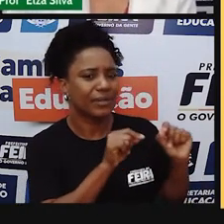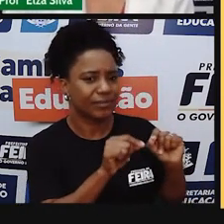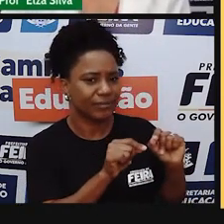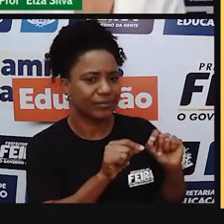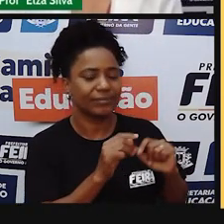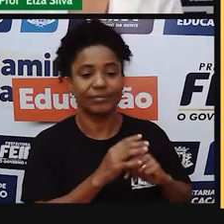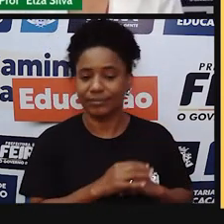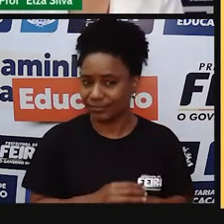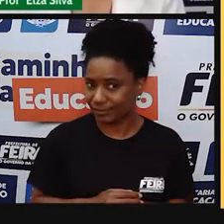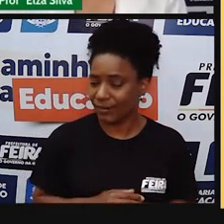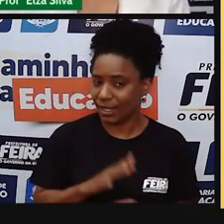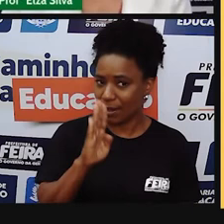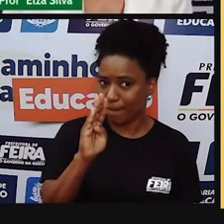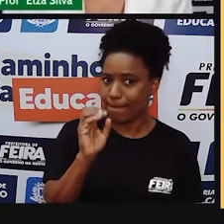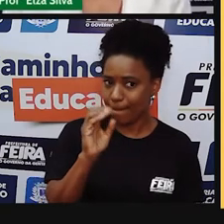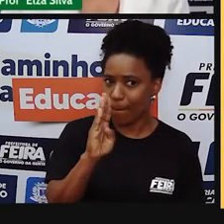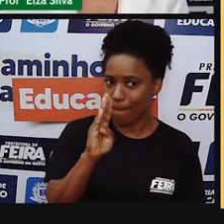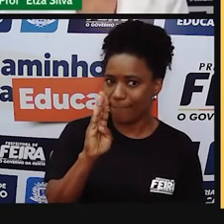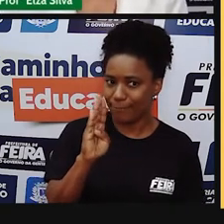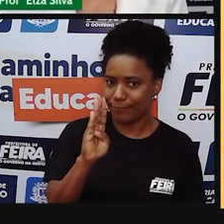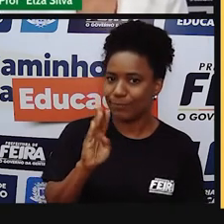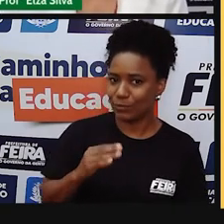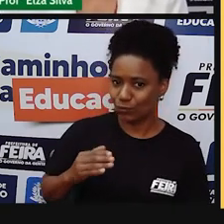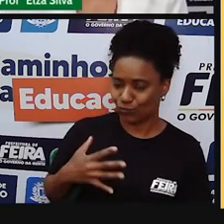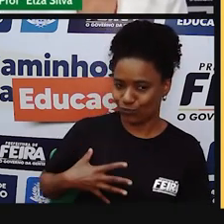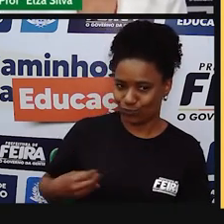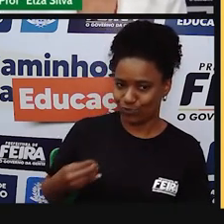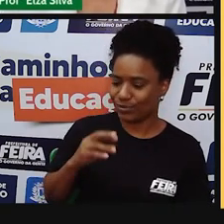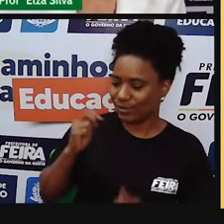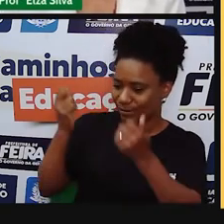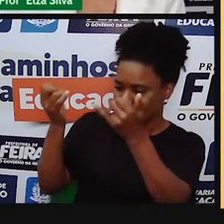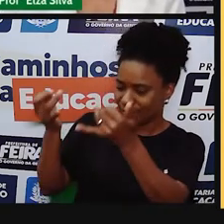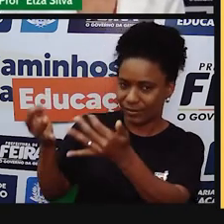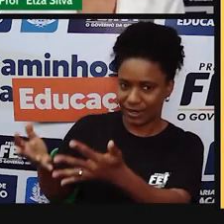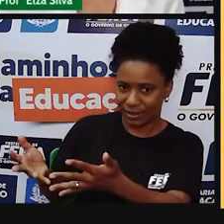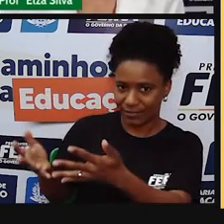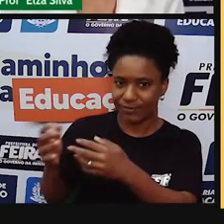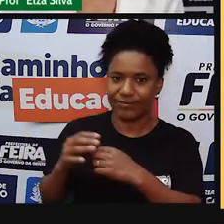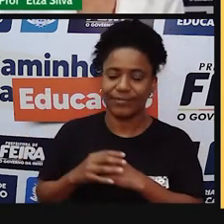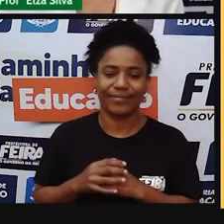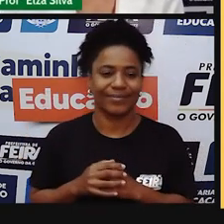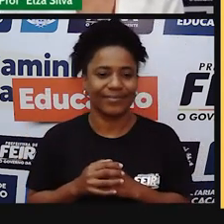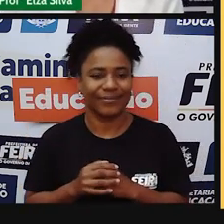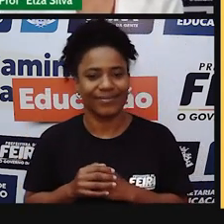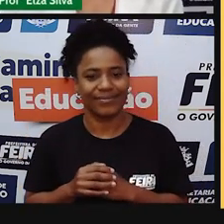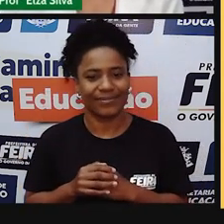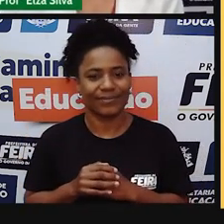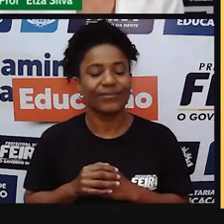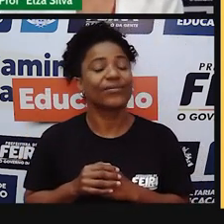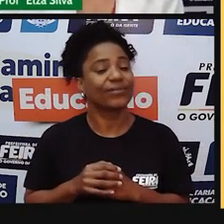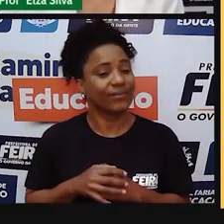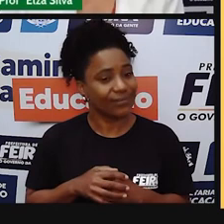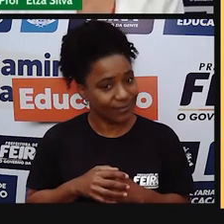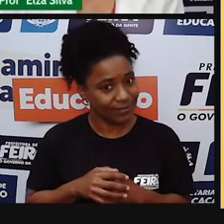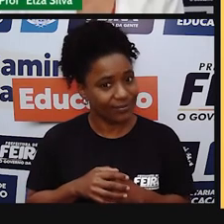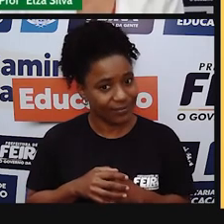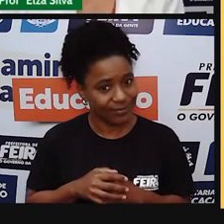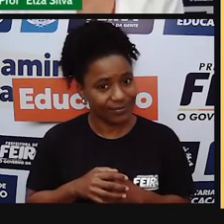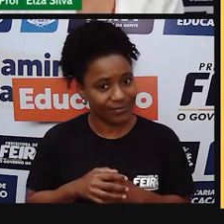E Bob, então, explica para o pai. Ele means I was born in the age of technology.